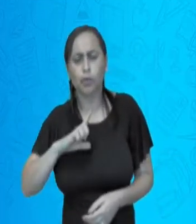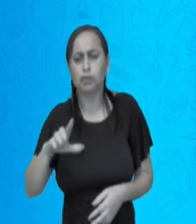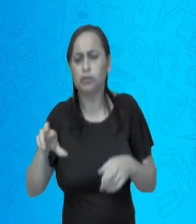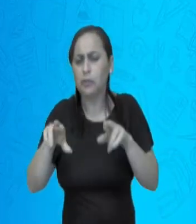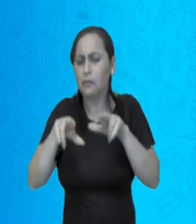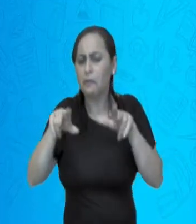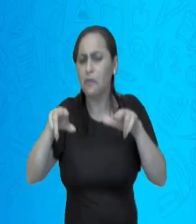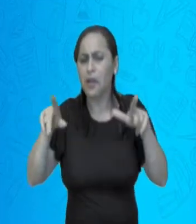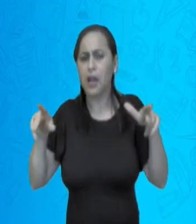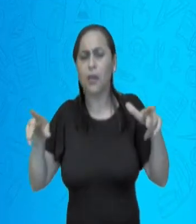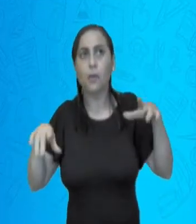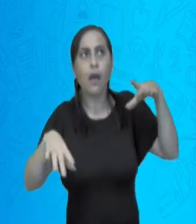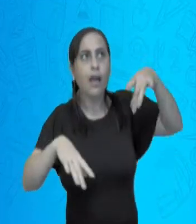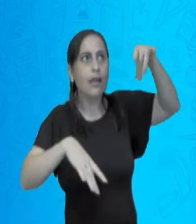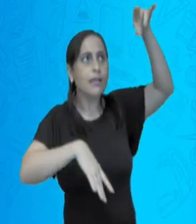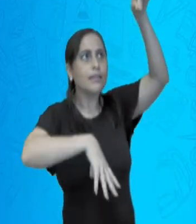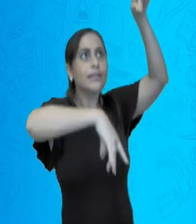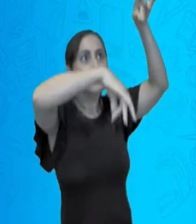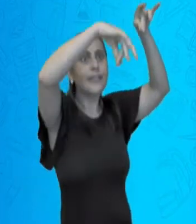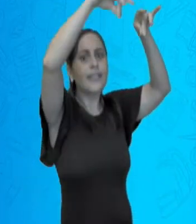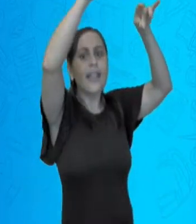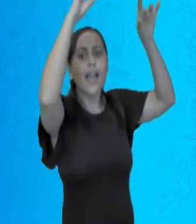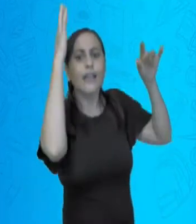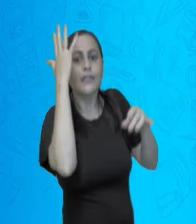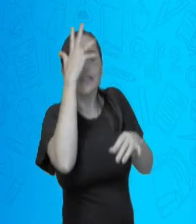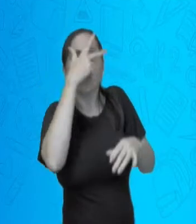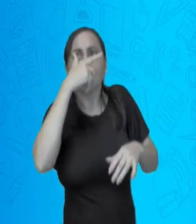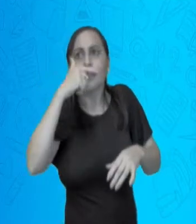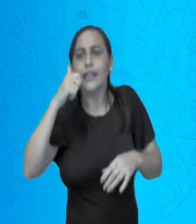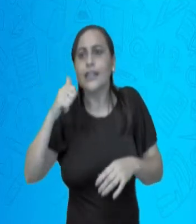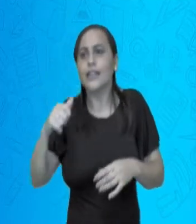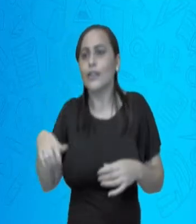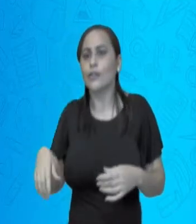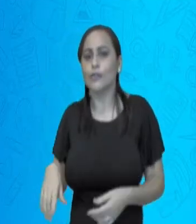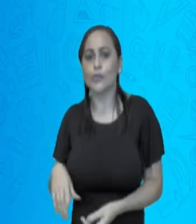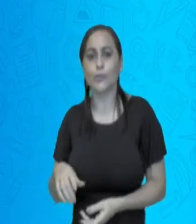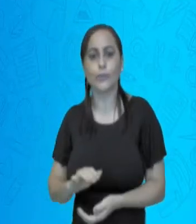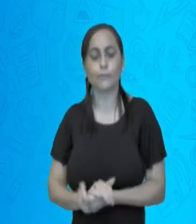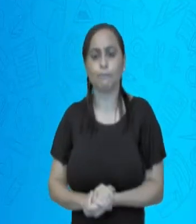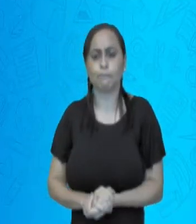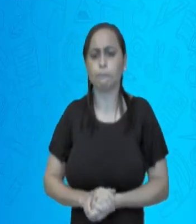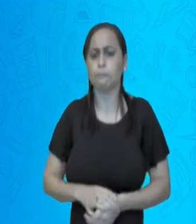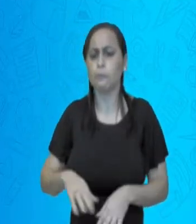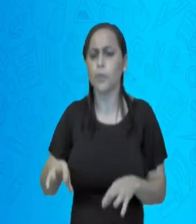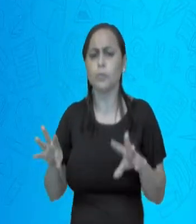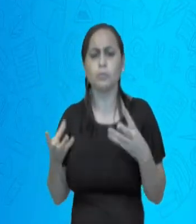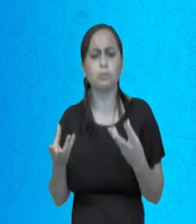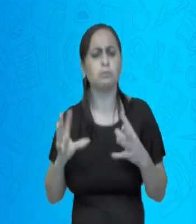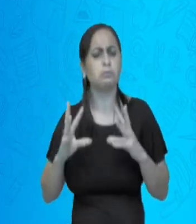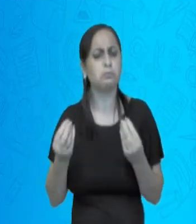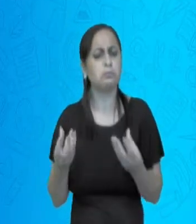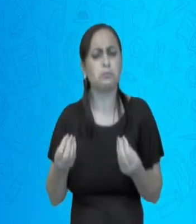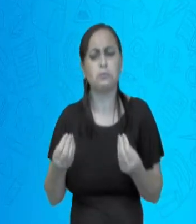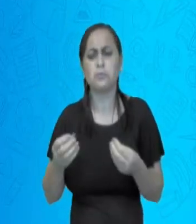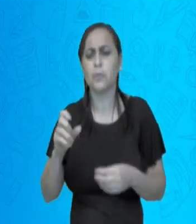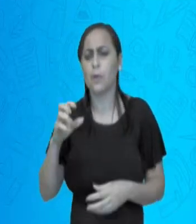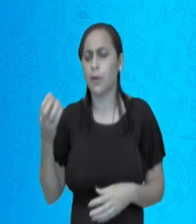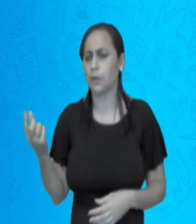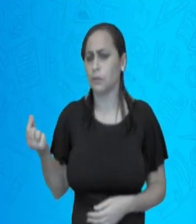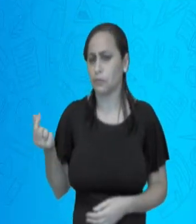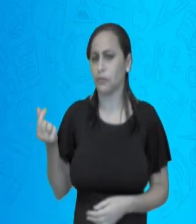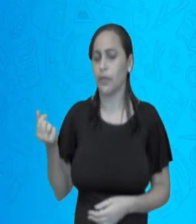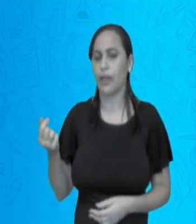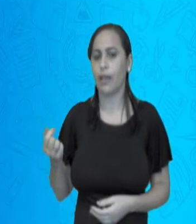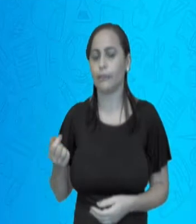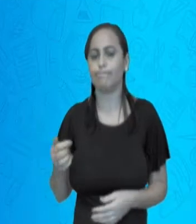baús cheios de ouro, tinha tudo que o dinheiro poderia comprar, mas ele não era feliz. E ele ficou sabendo de um